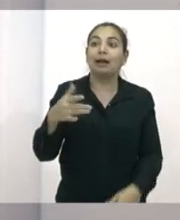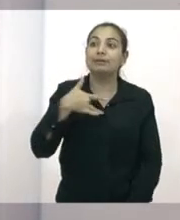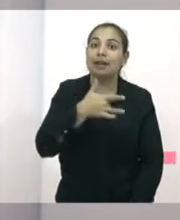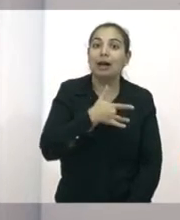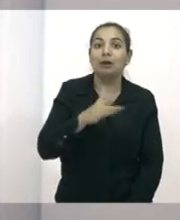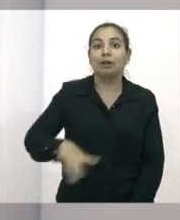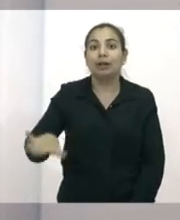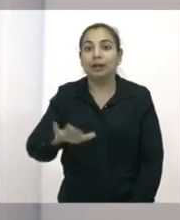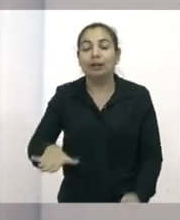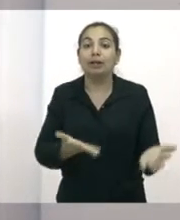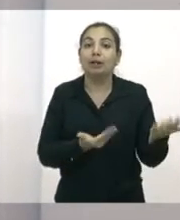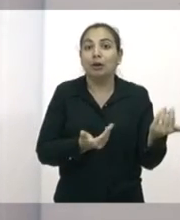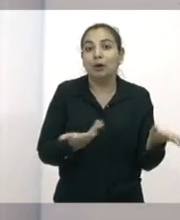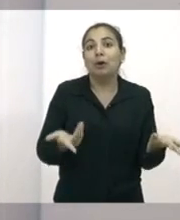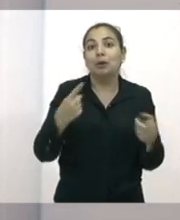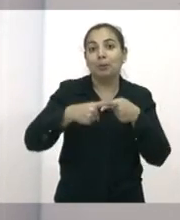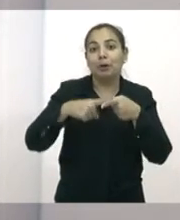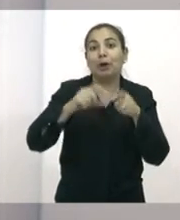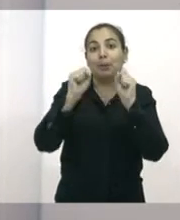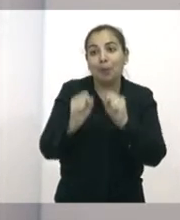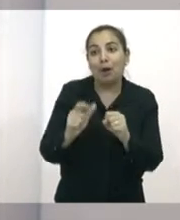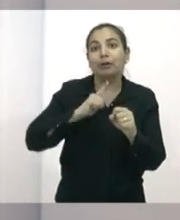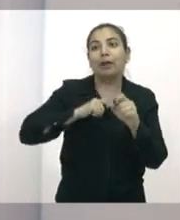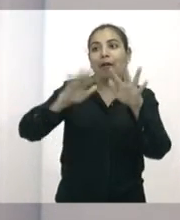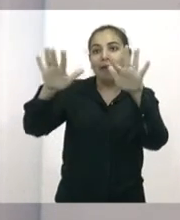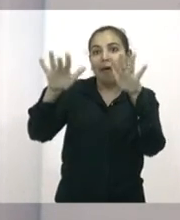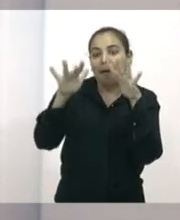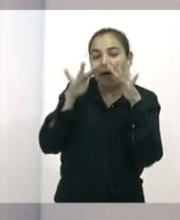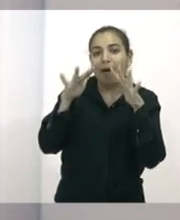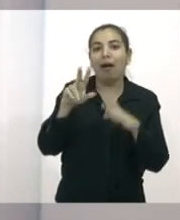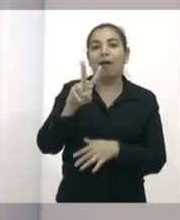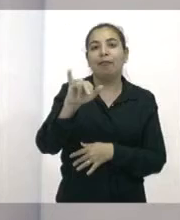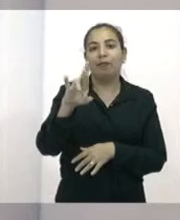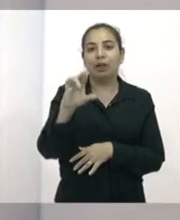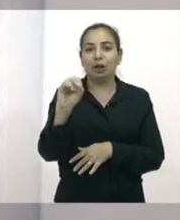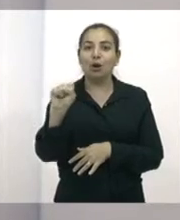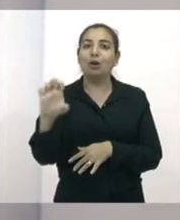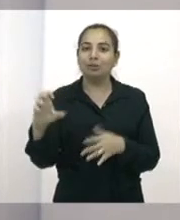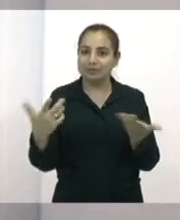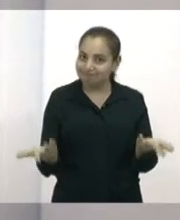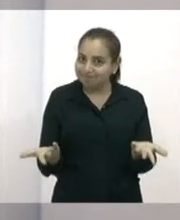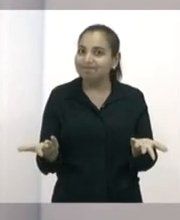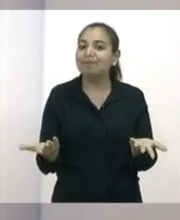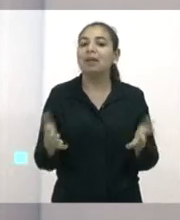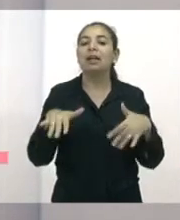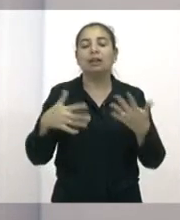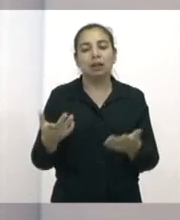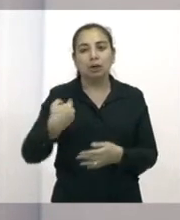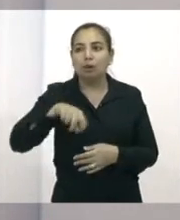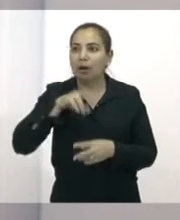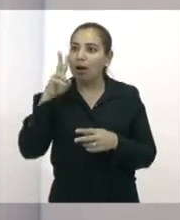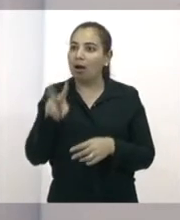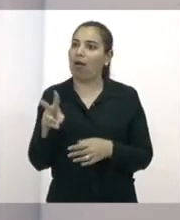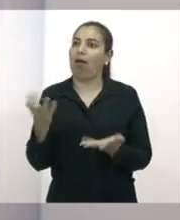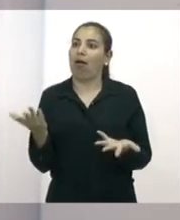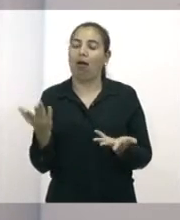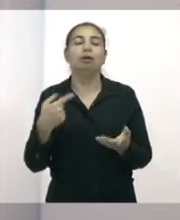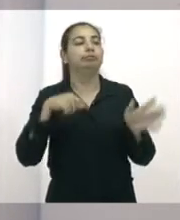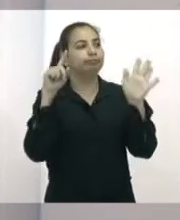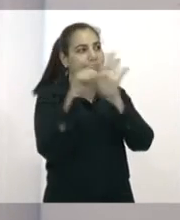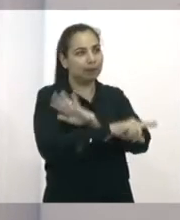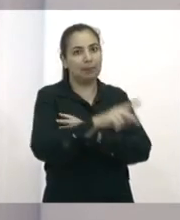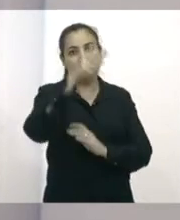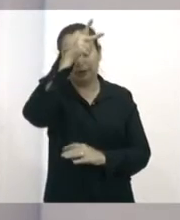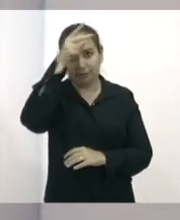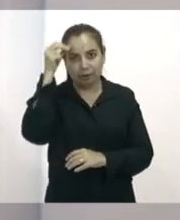com a arbovirose é muito alto. Então, nós denunciamos, cobramos da Prefeitura, solicitamos oficialmente respostas à